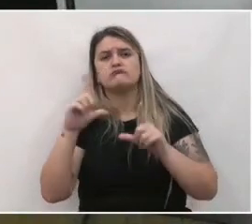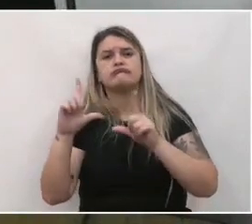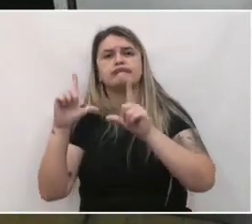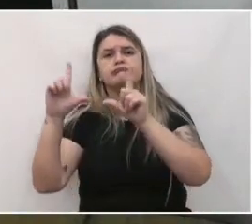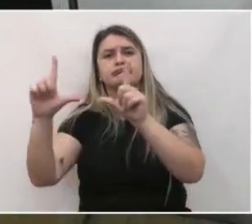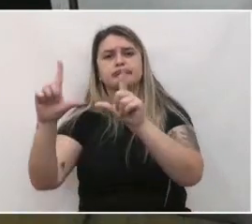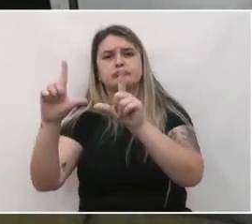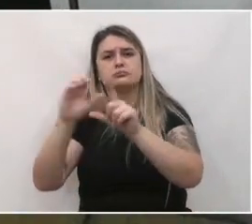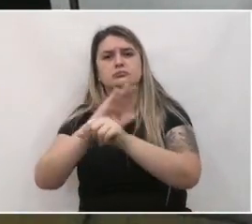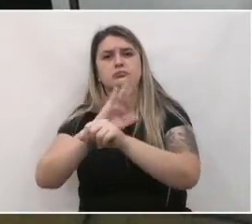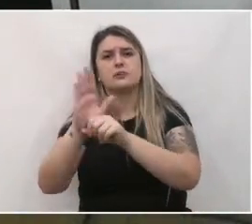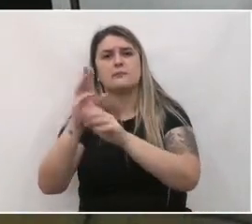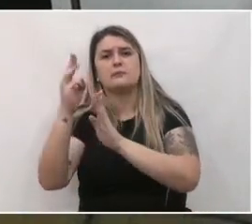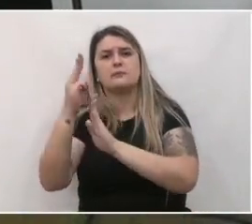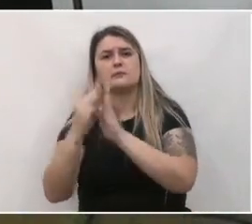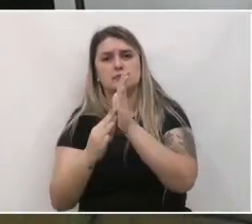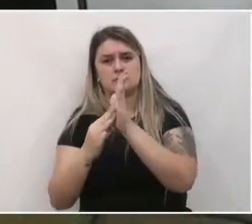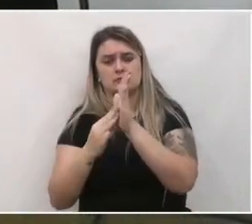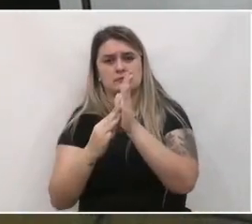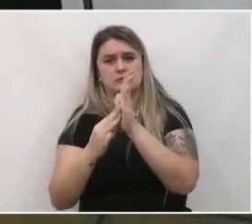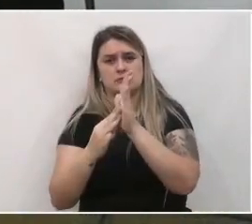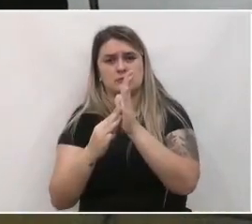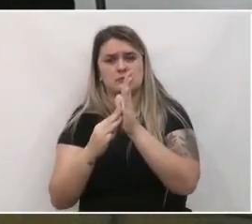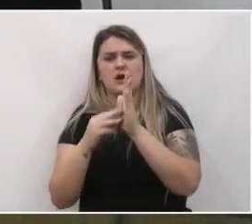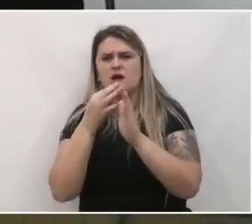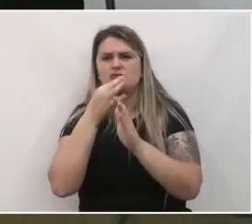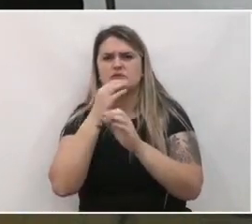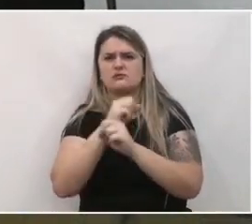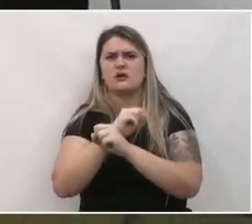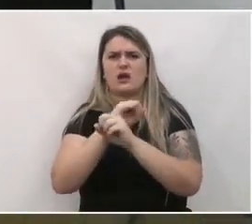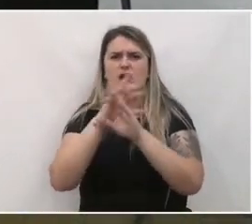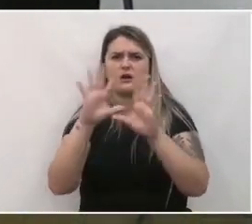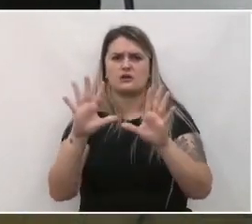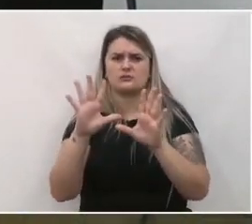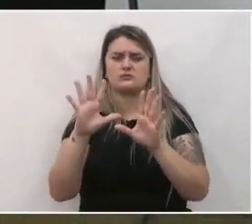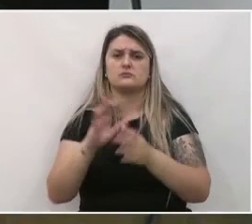sobre a metodologia daí vai ficar mais claro